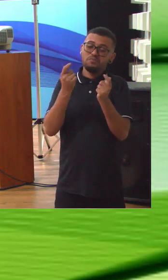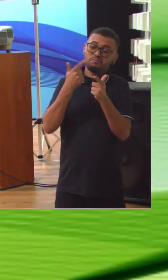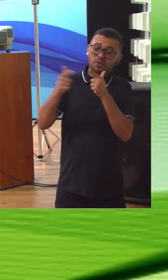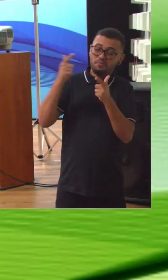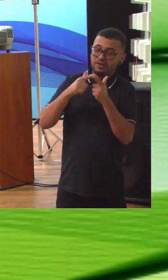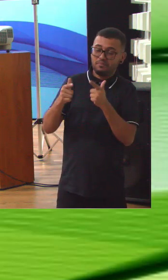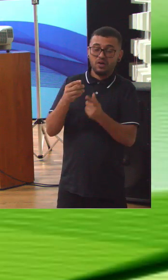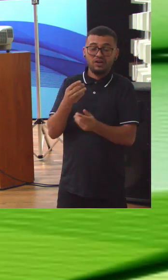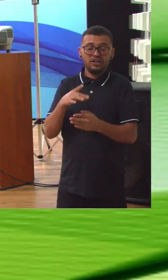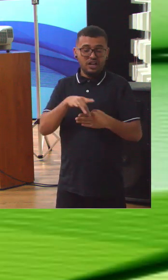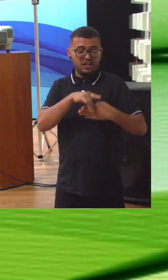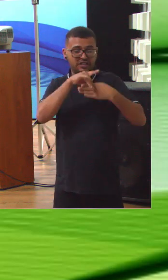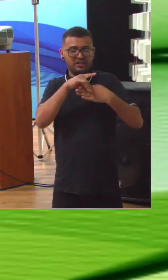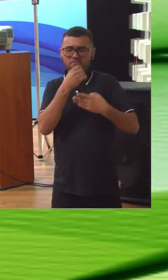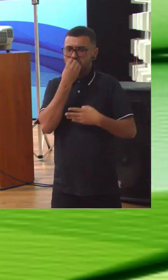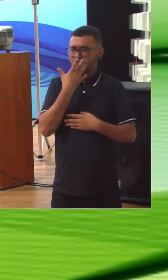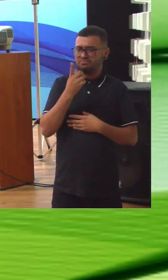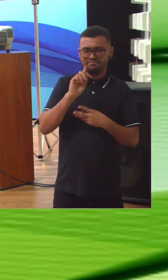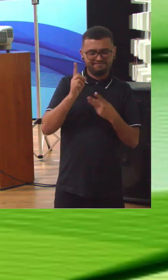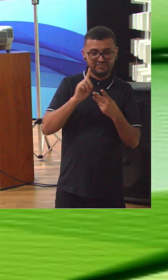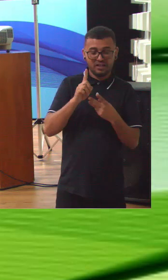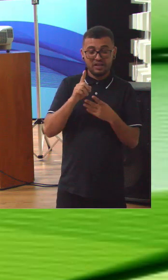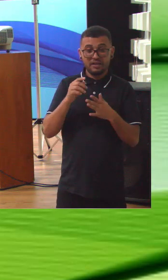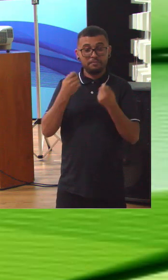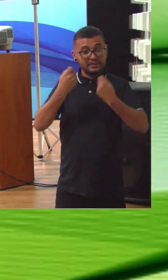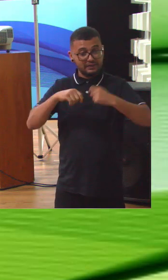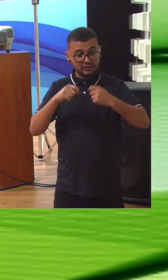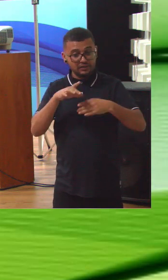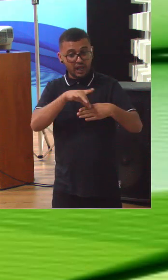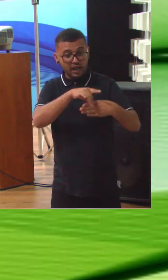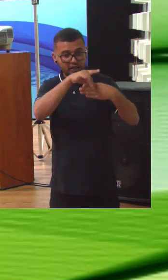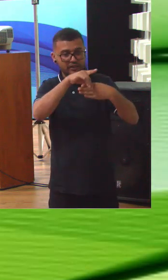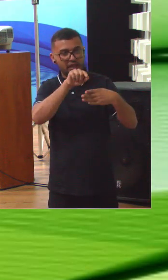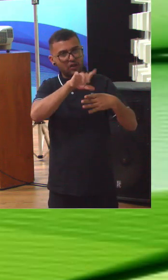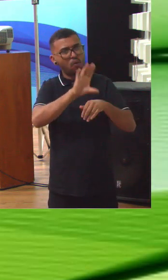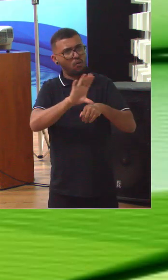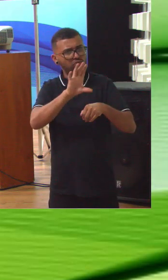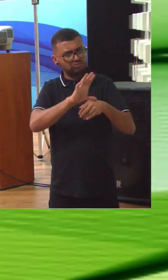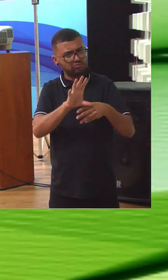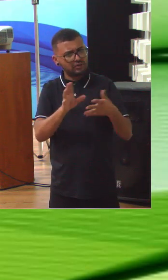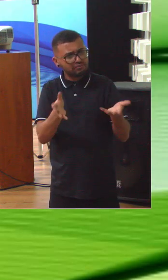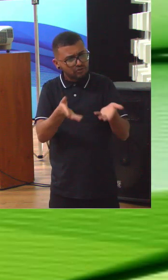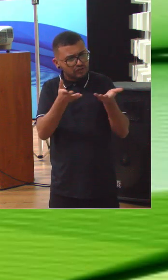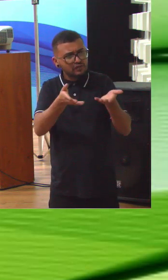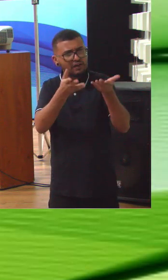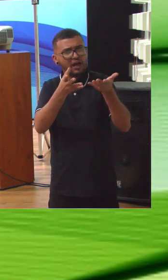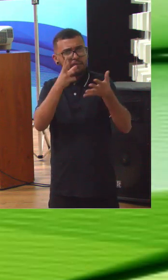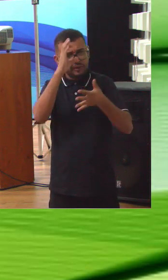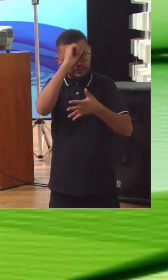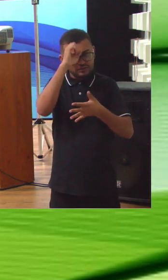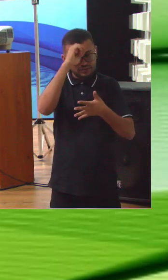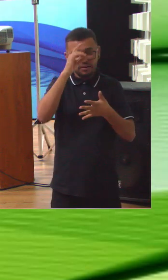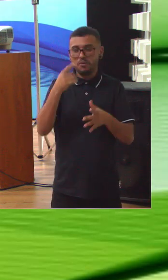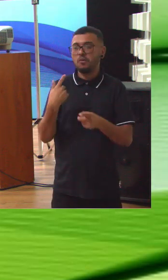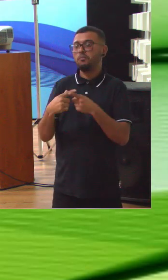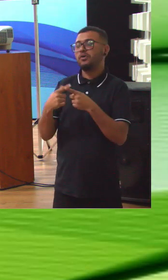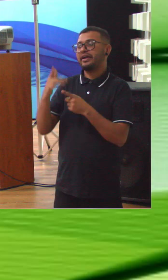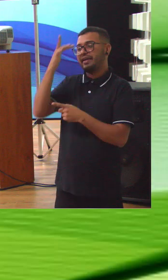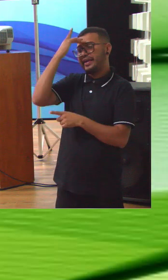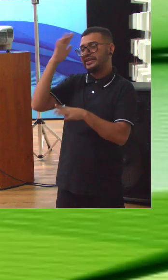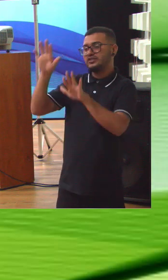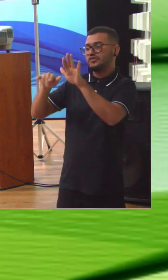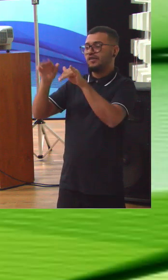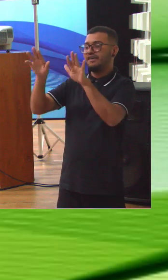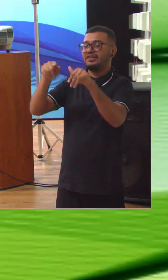de liderança garantir que os dirigentes sejam adequadamente capacitados e por que isso é um problema porque todo mundo que é indicado para uma função dessa